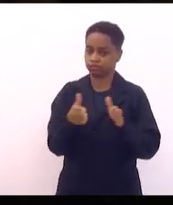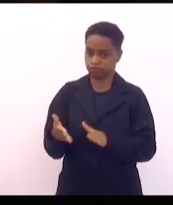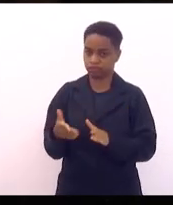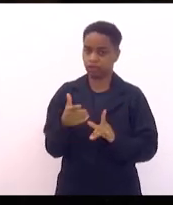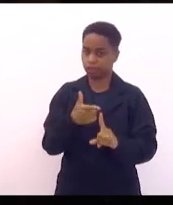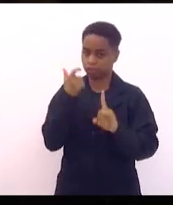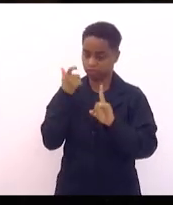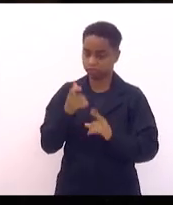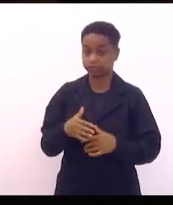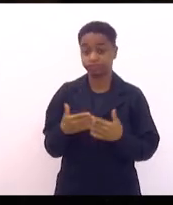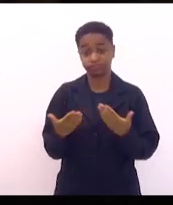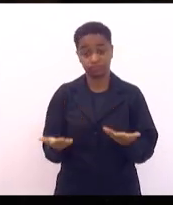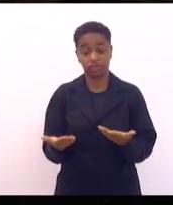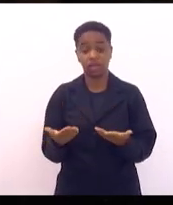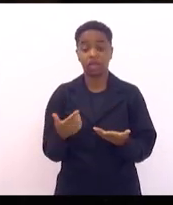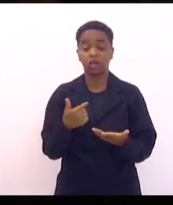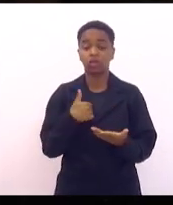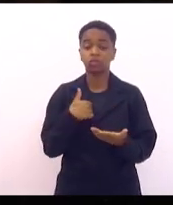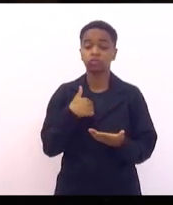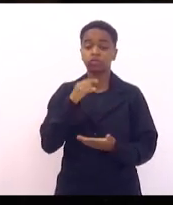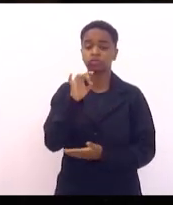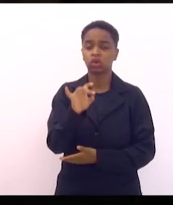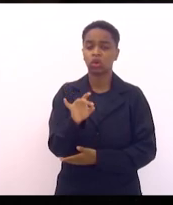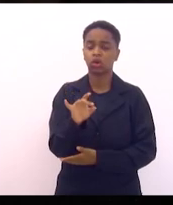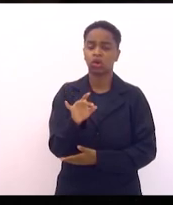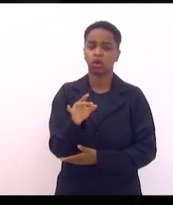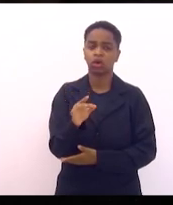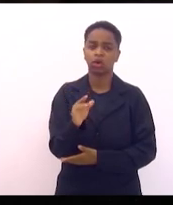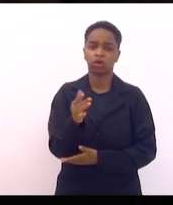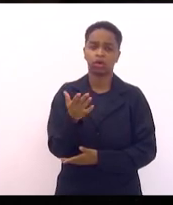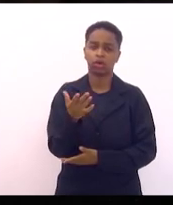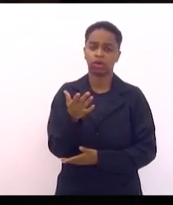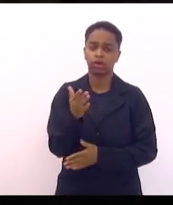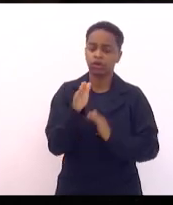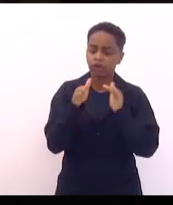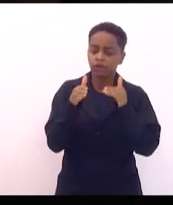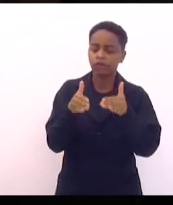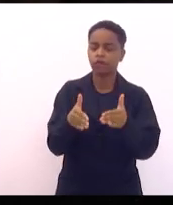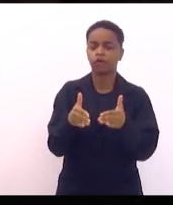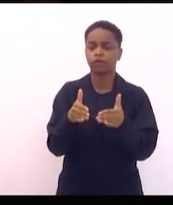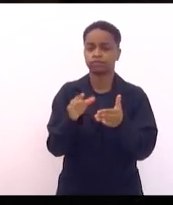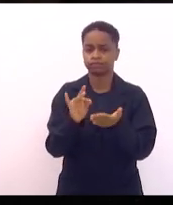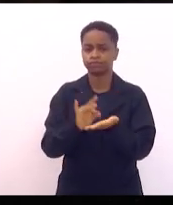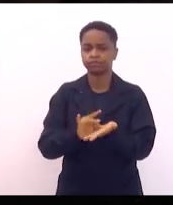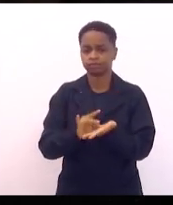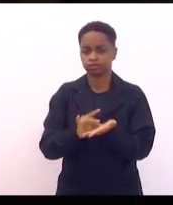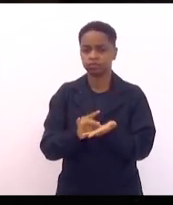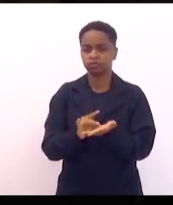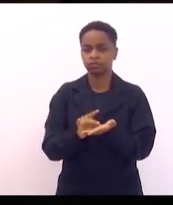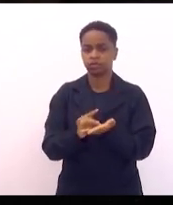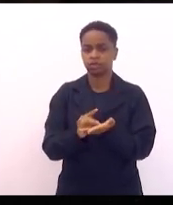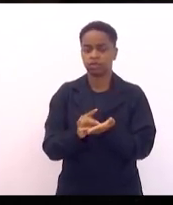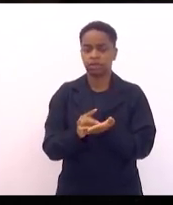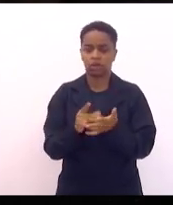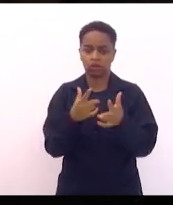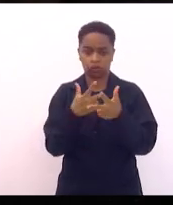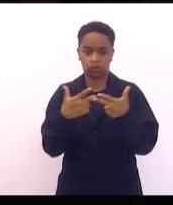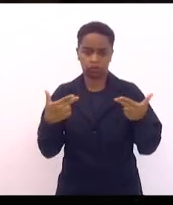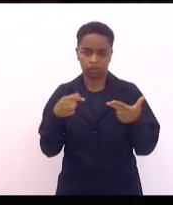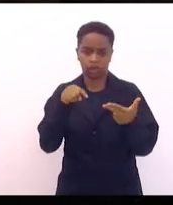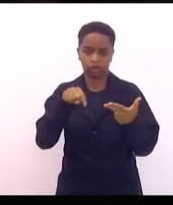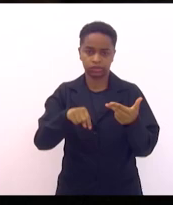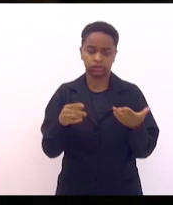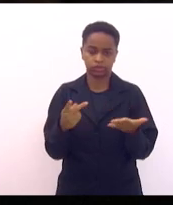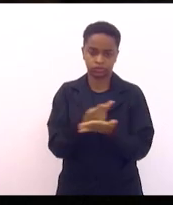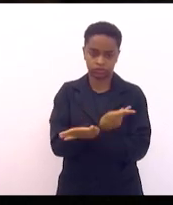Bom, eu queria só me fixar realmente nos casos de intolerância religiosa, mas é